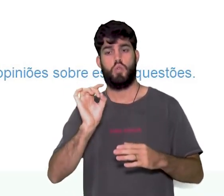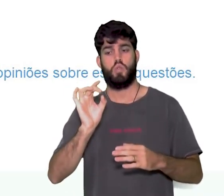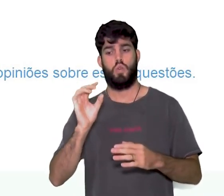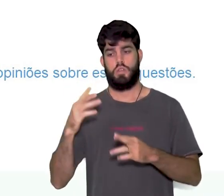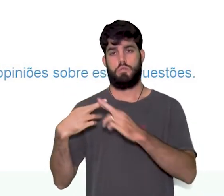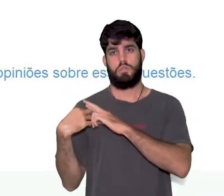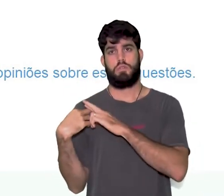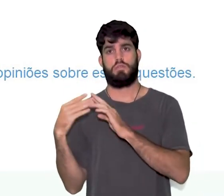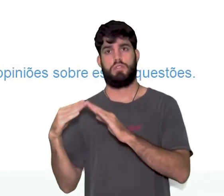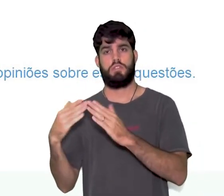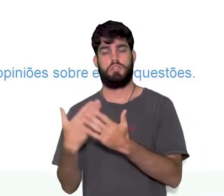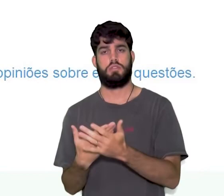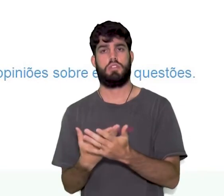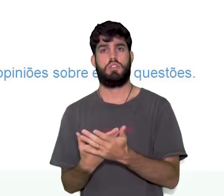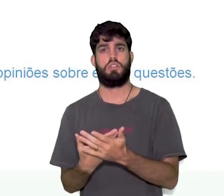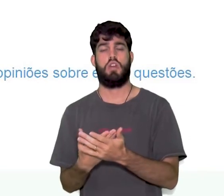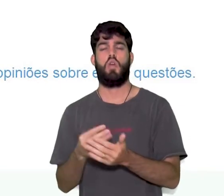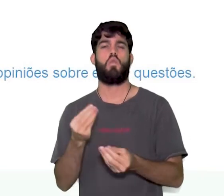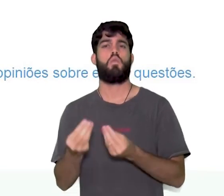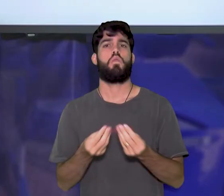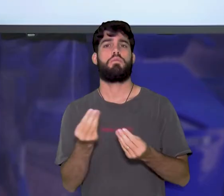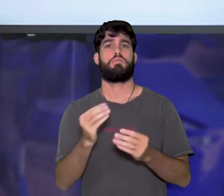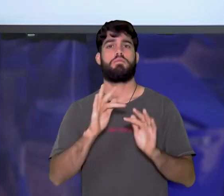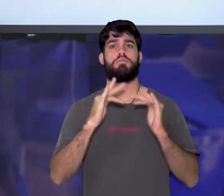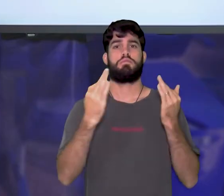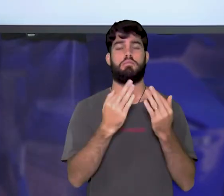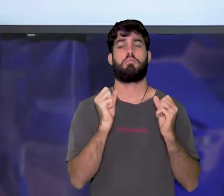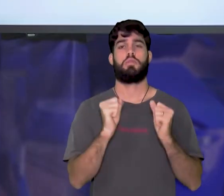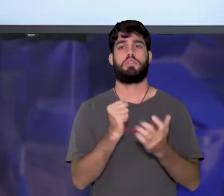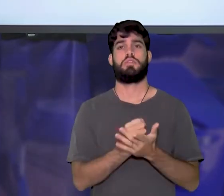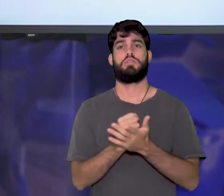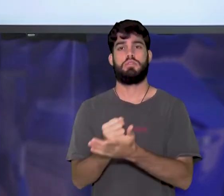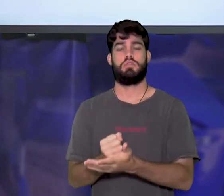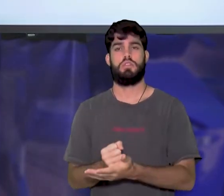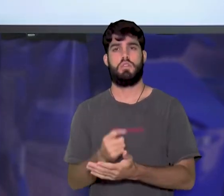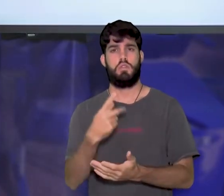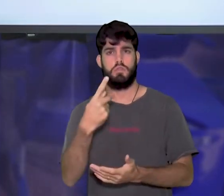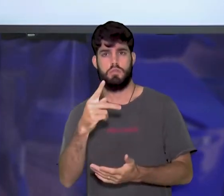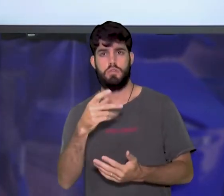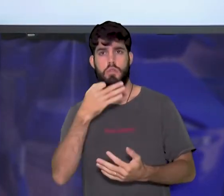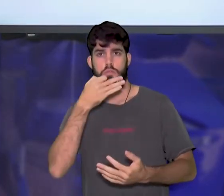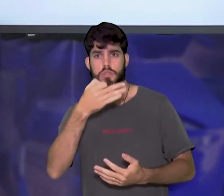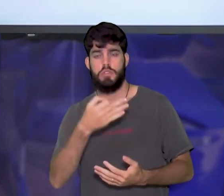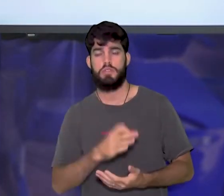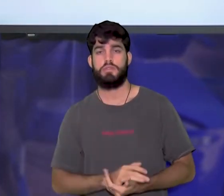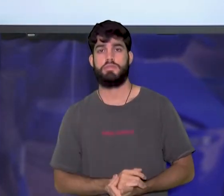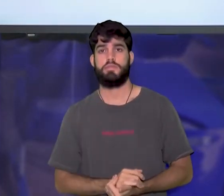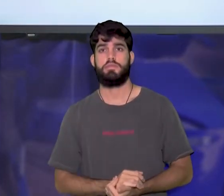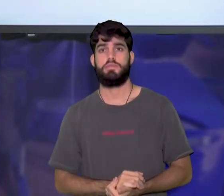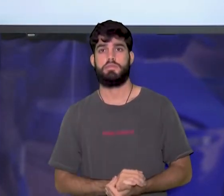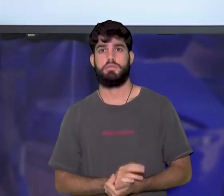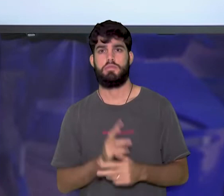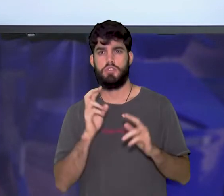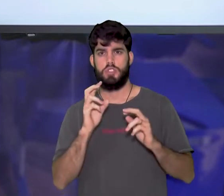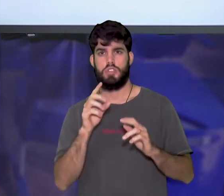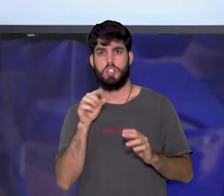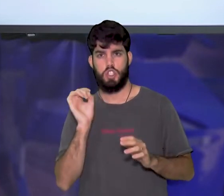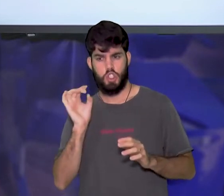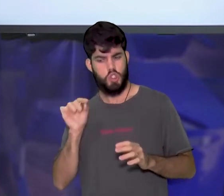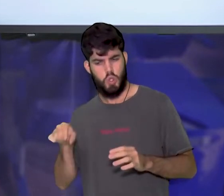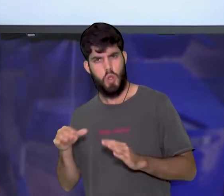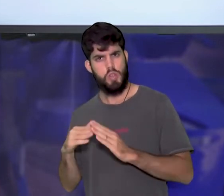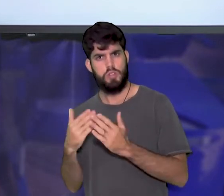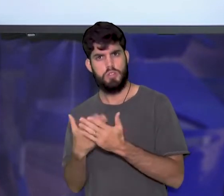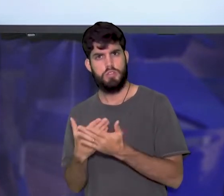famílias poderiam se envolver nesse debate? Qual é a sua opinião sobre esse assunto? Só é a escola que